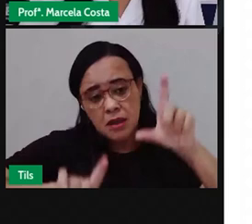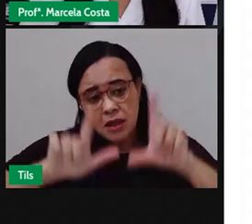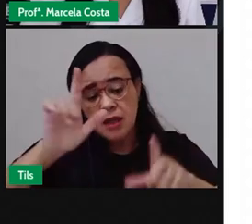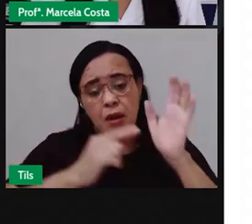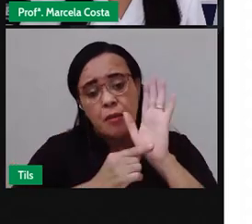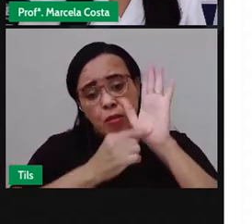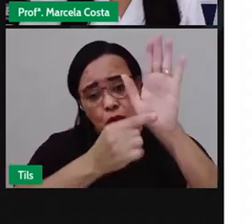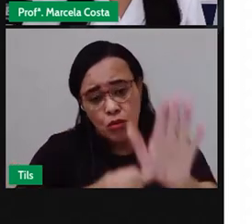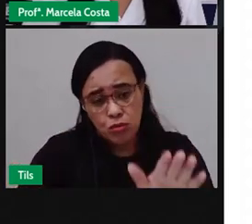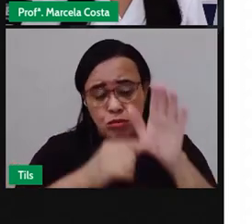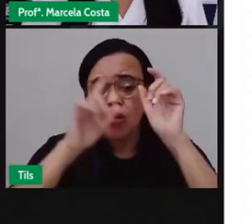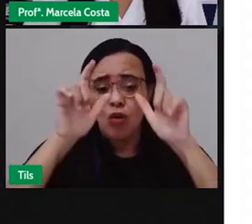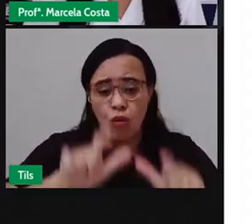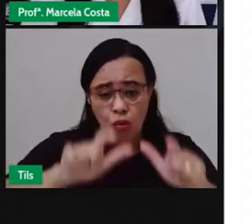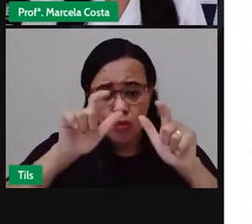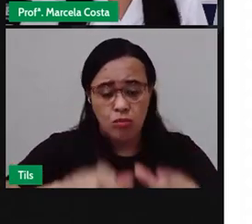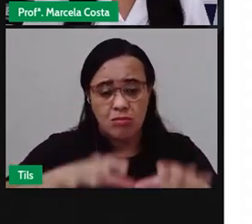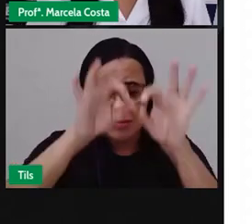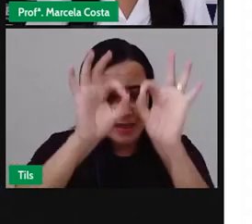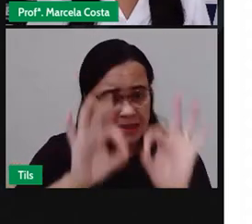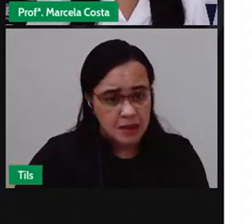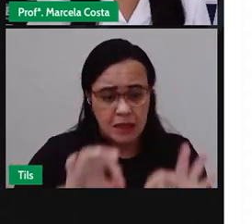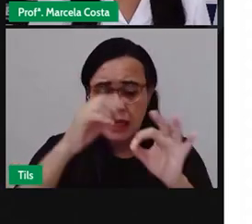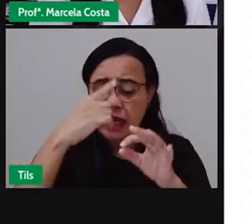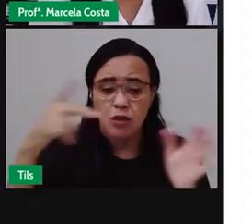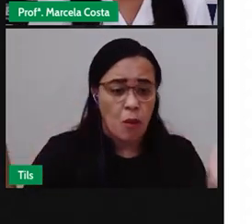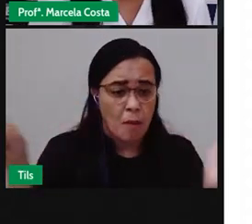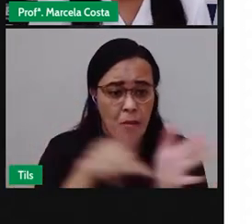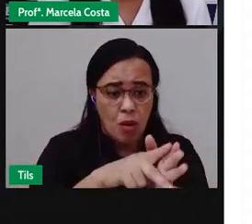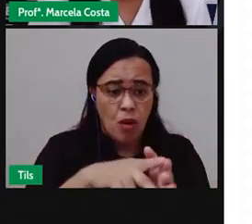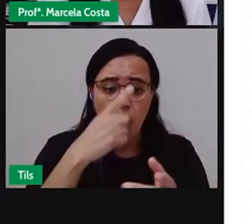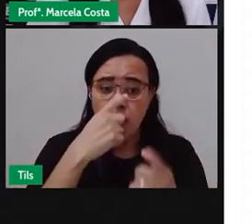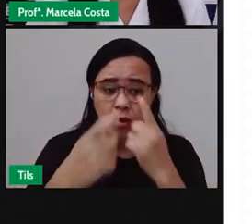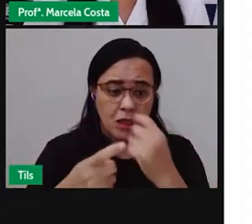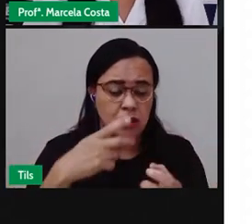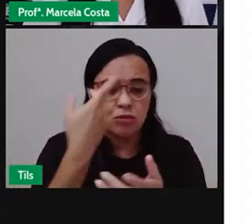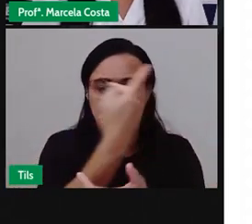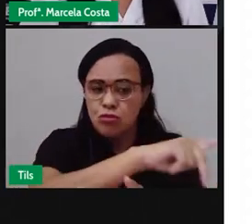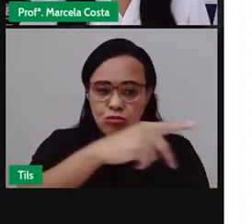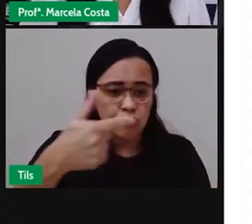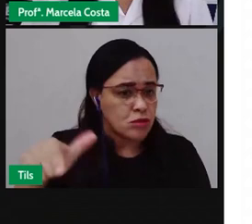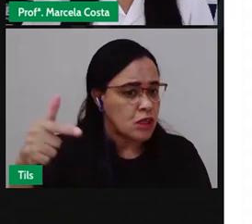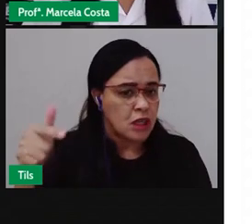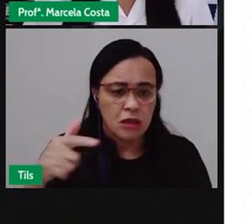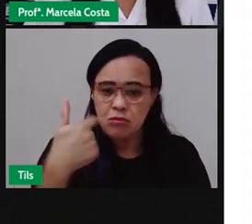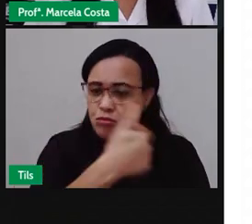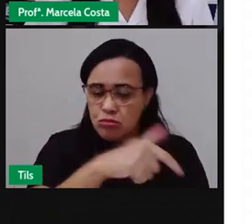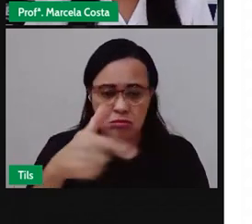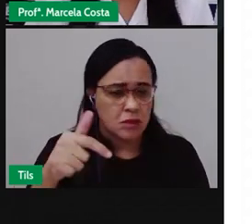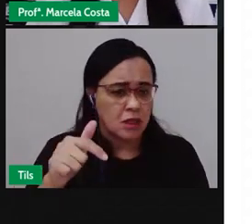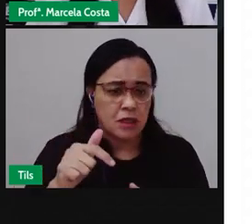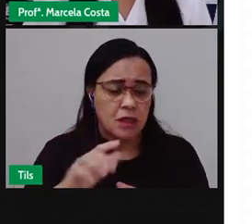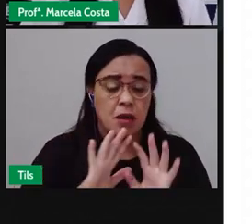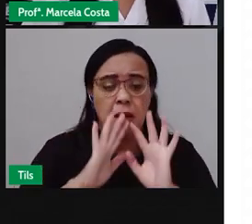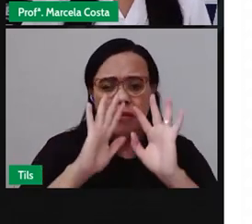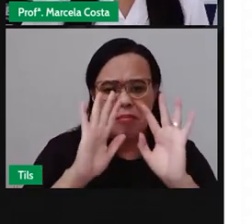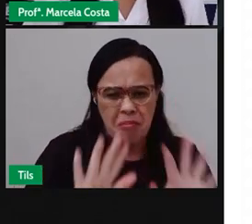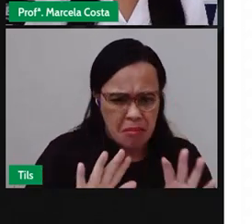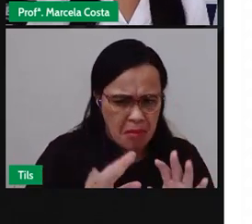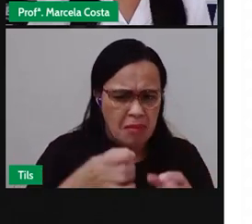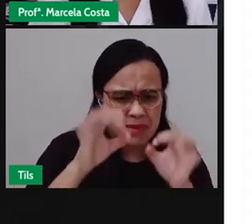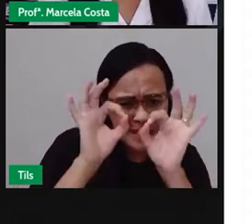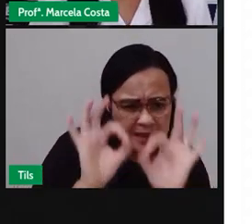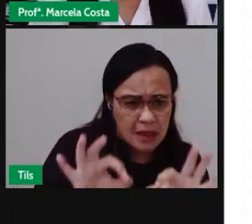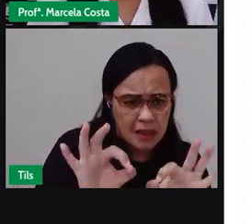caixa coletora, não tinha um container pra que esse descarte pudesse ser feito. Mas isso também não justifica os